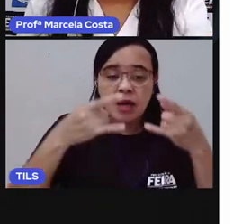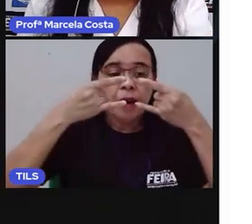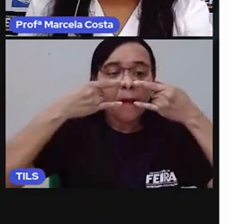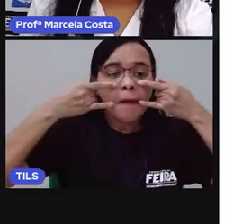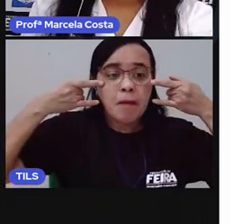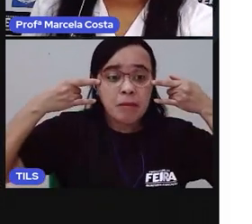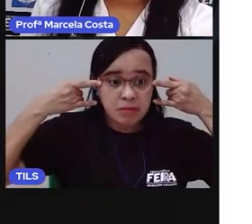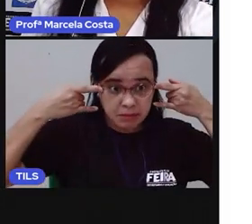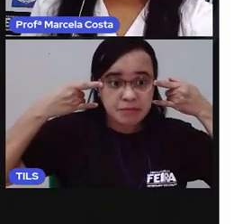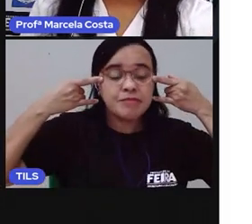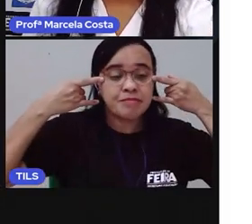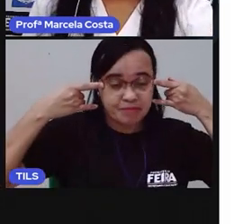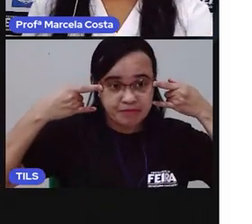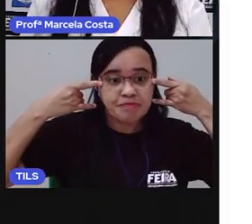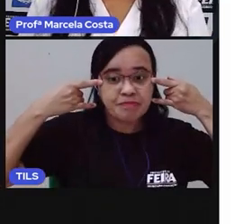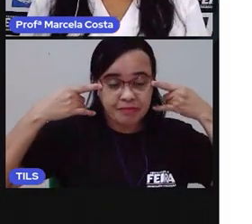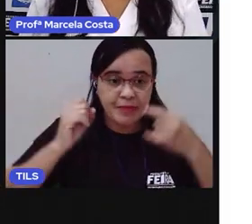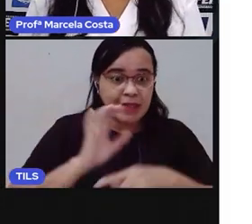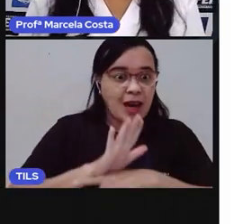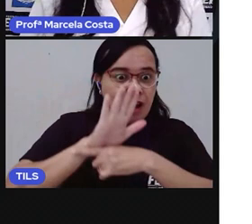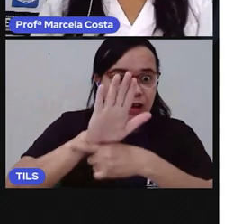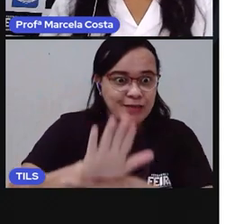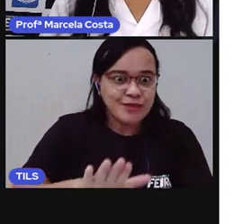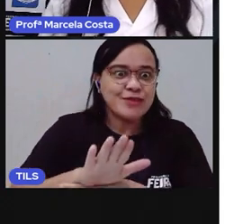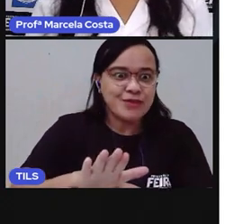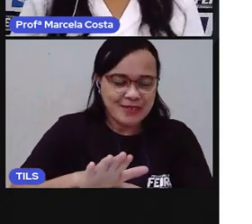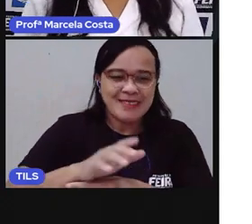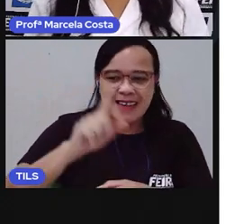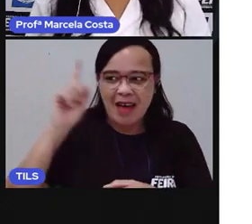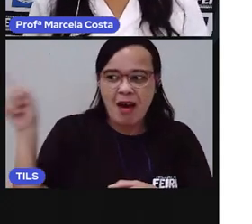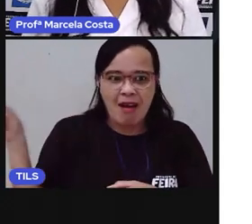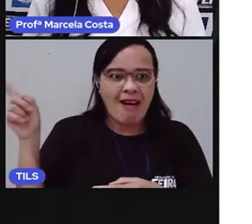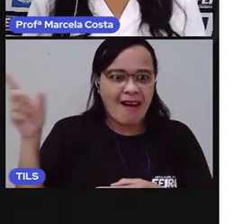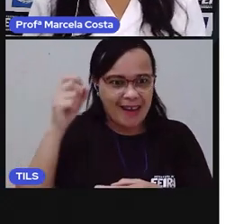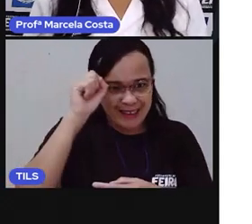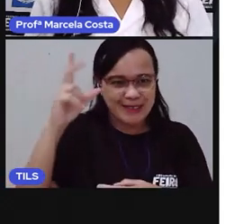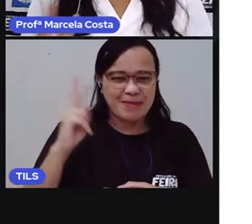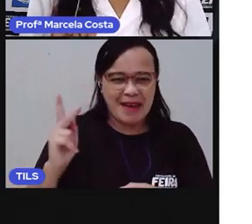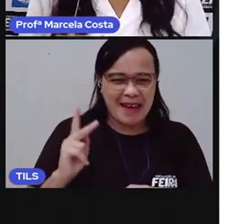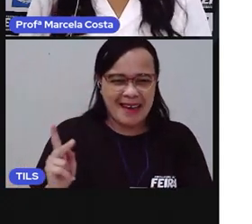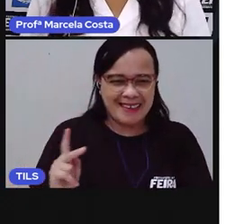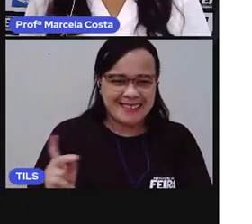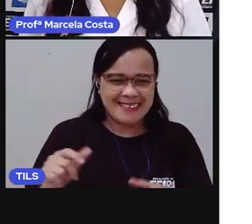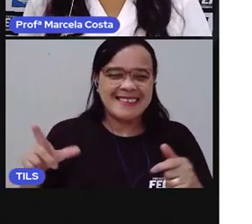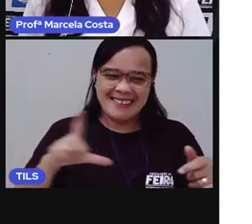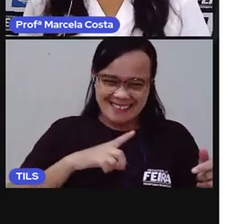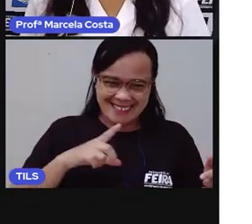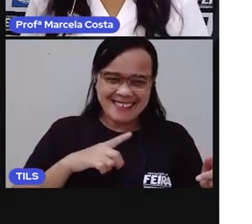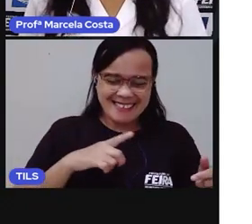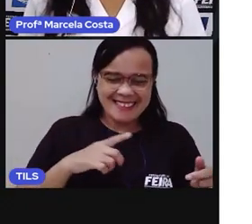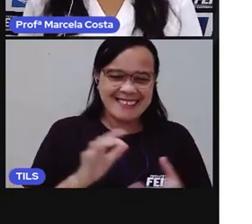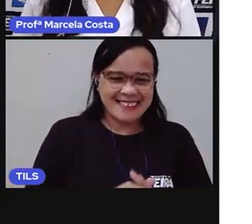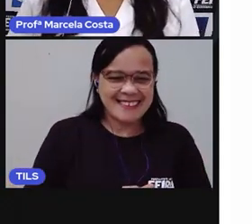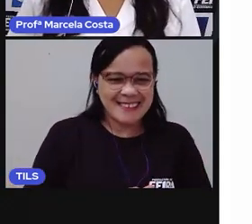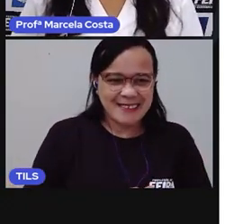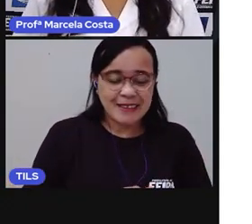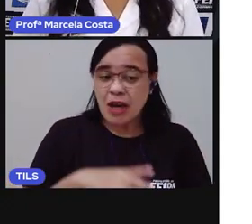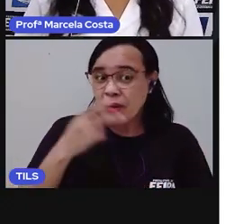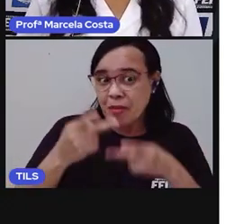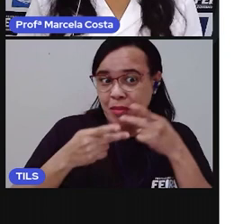estratégia pra me livrar desse medo de pegar o coronavírus. Agora, deixa eu falar uma coisa pra você.